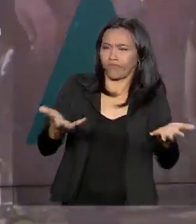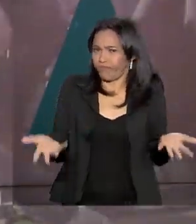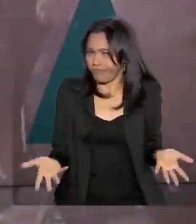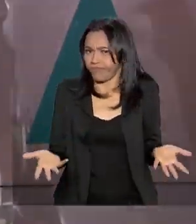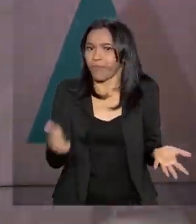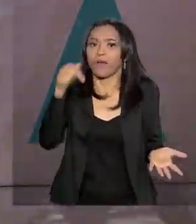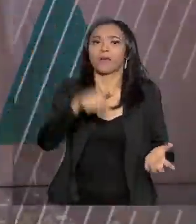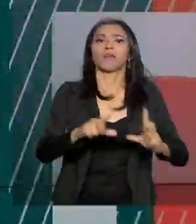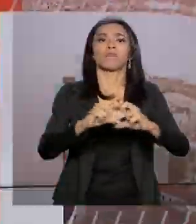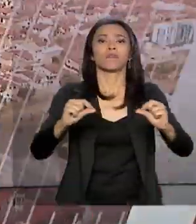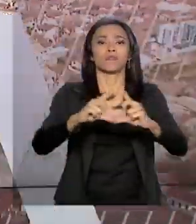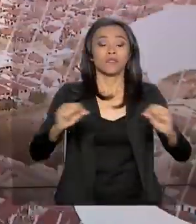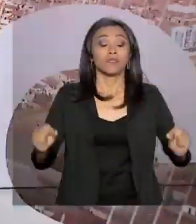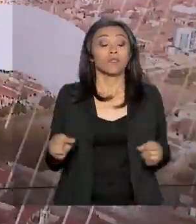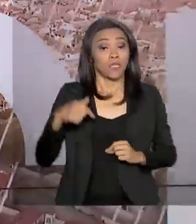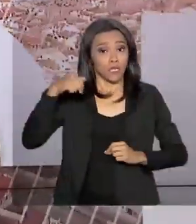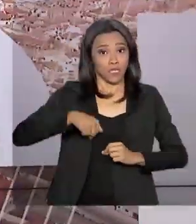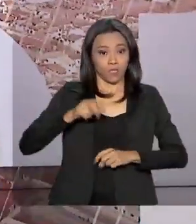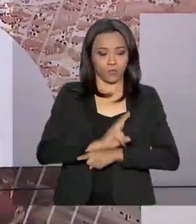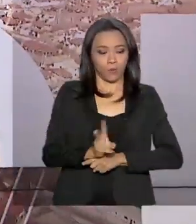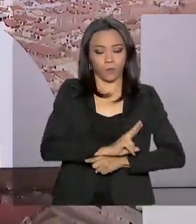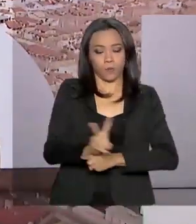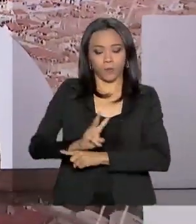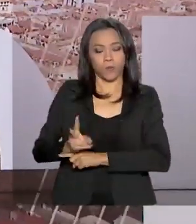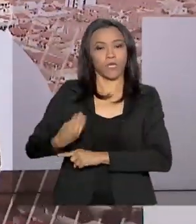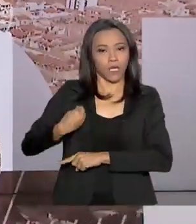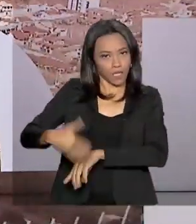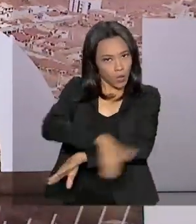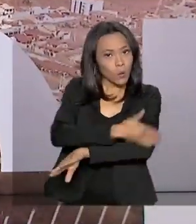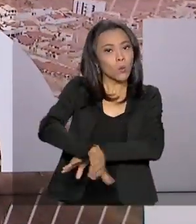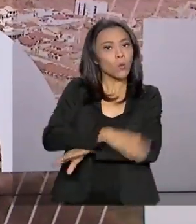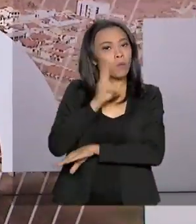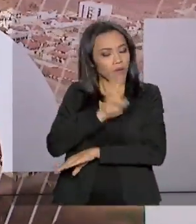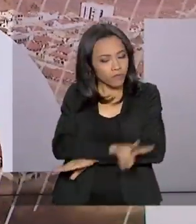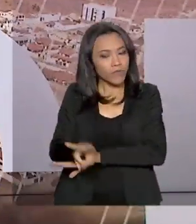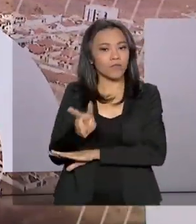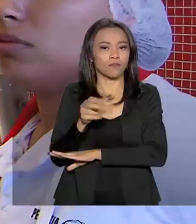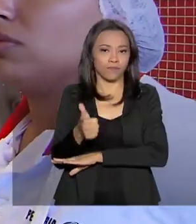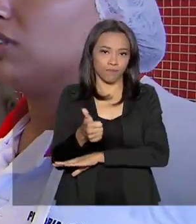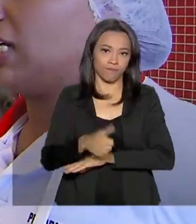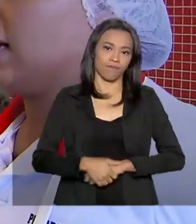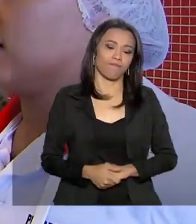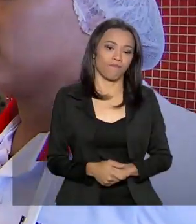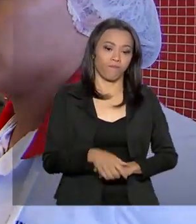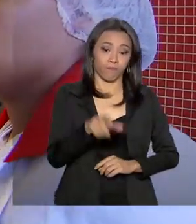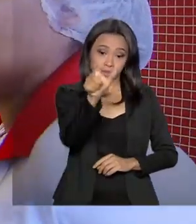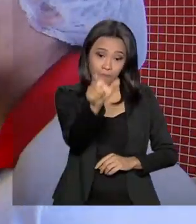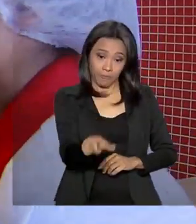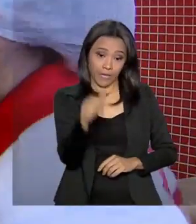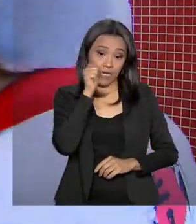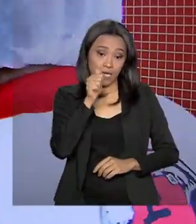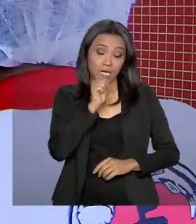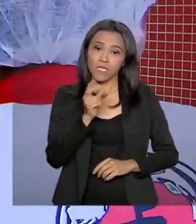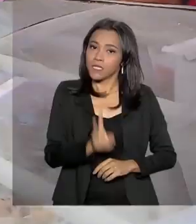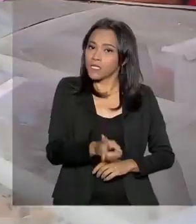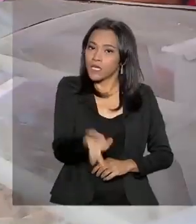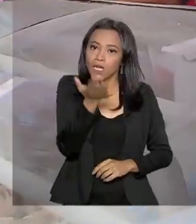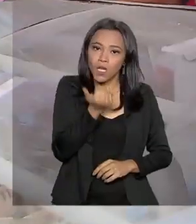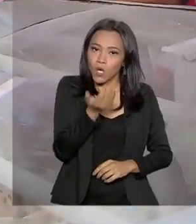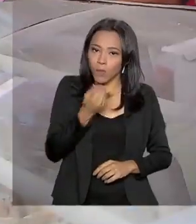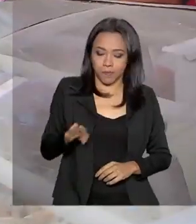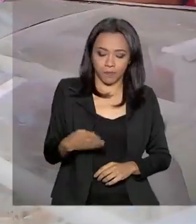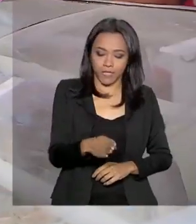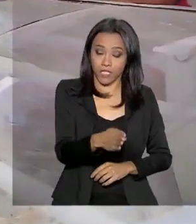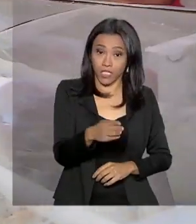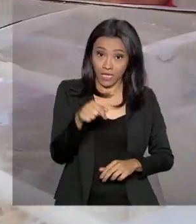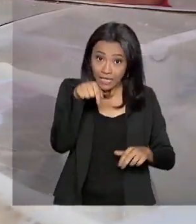Distrito Federal, a Vigilância Sanitária está nas ruas, fiscalizando o comércio. Daniela consome peixe com frequência e na